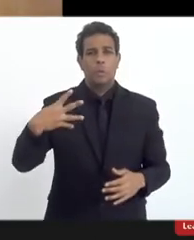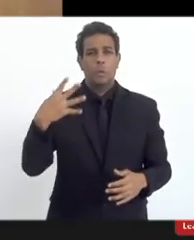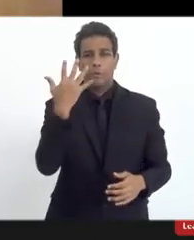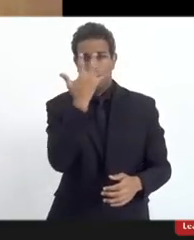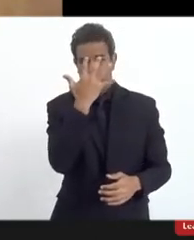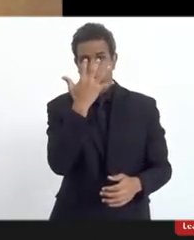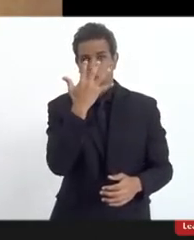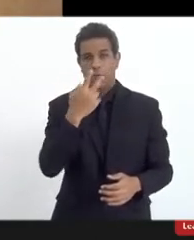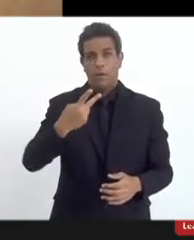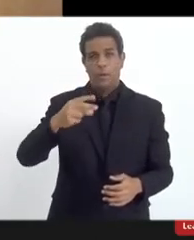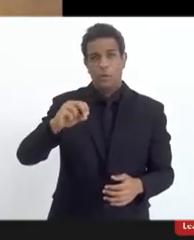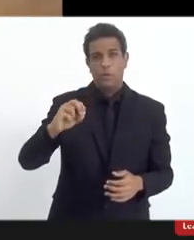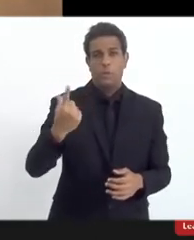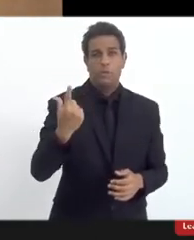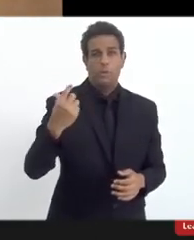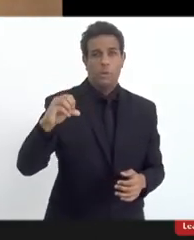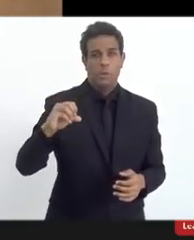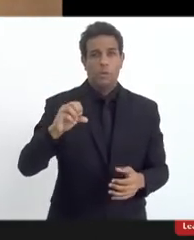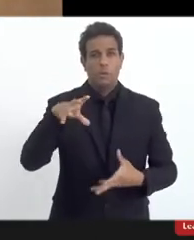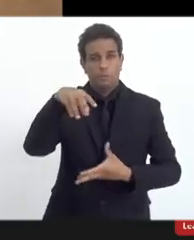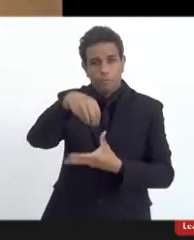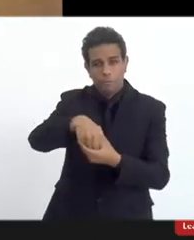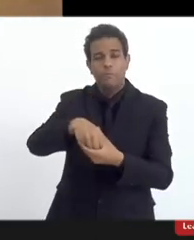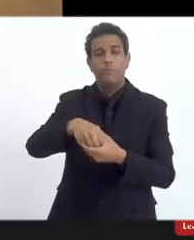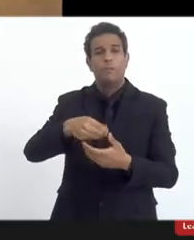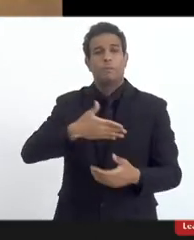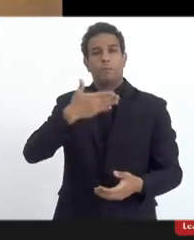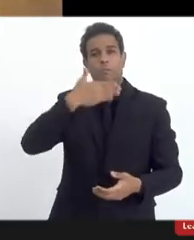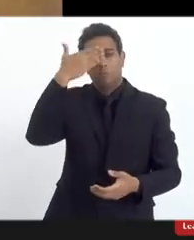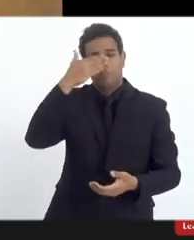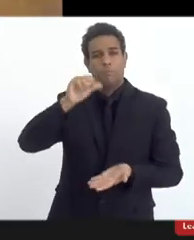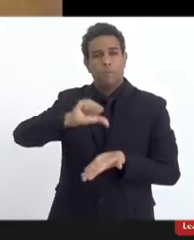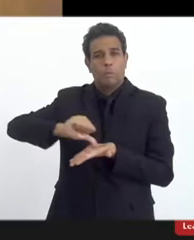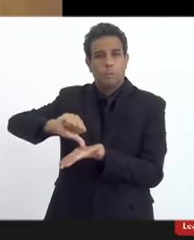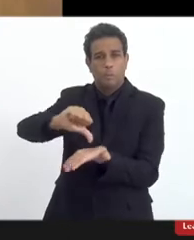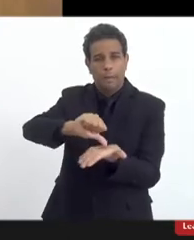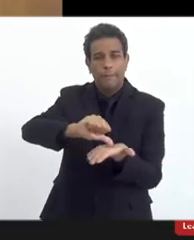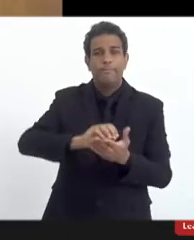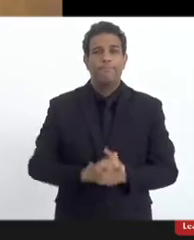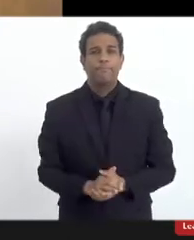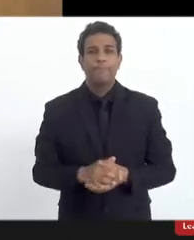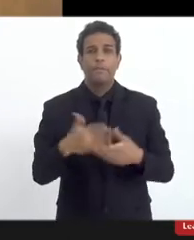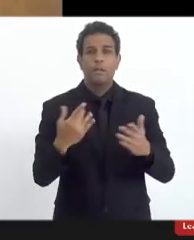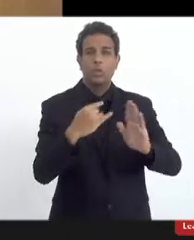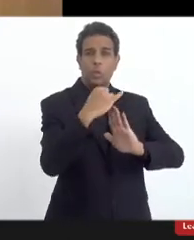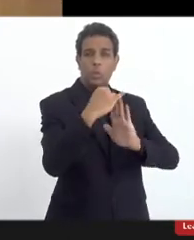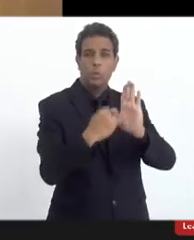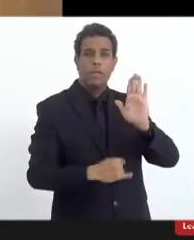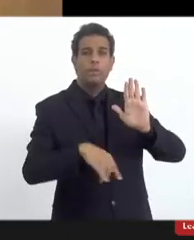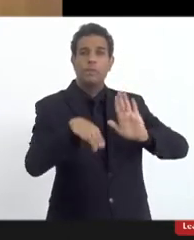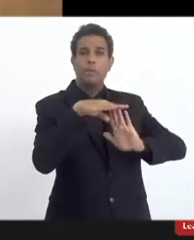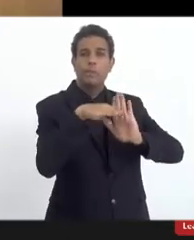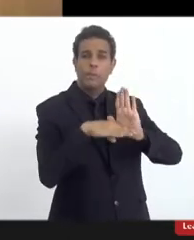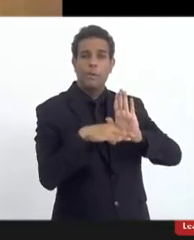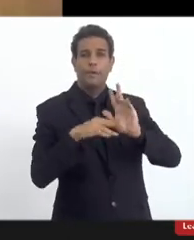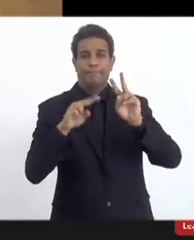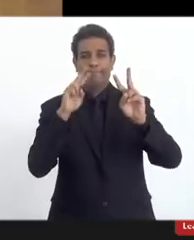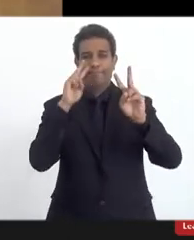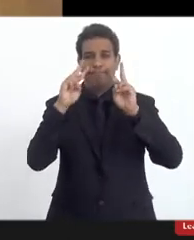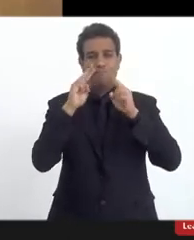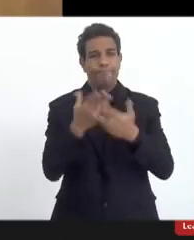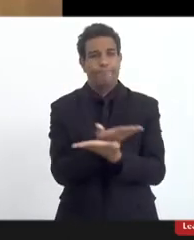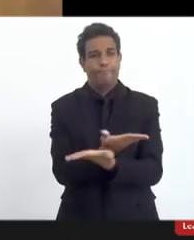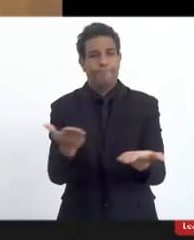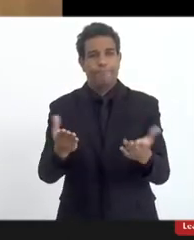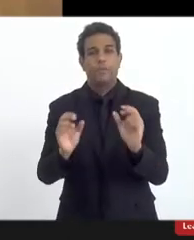2019 em Abu Dhabi, capital dos Emirados Árabes, este documento e, senhora deputada,